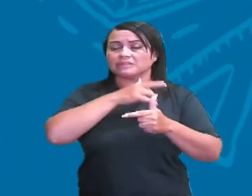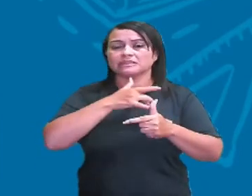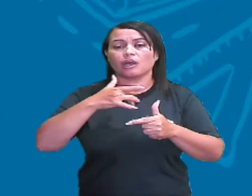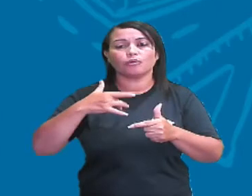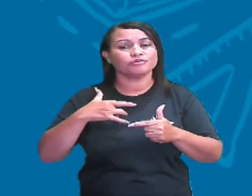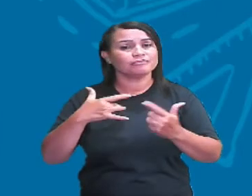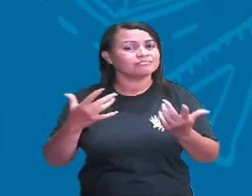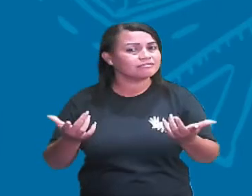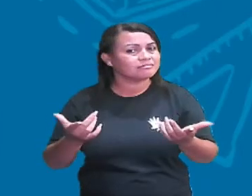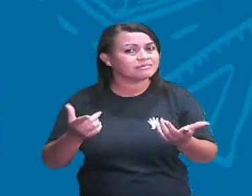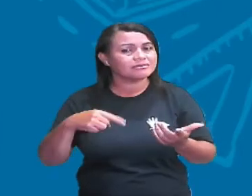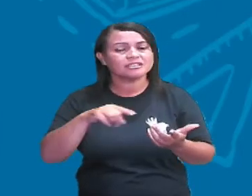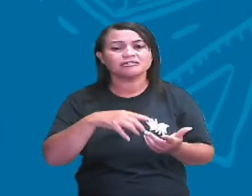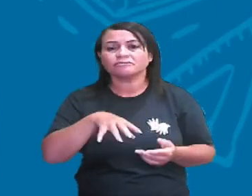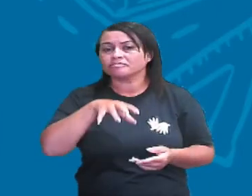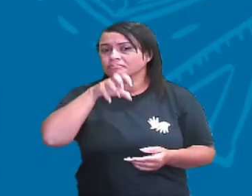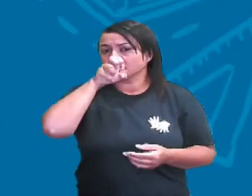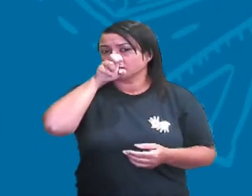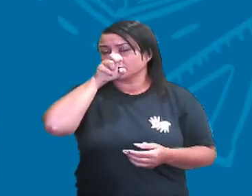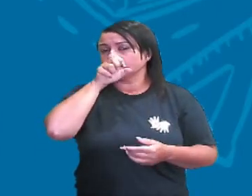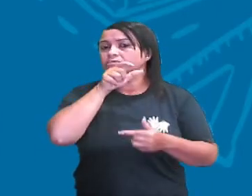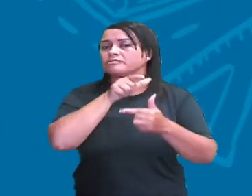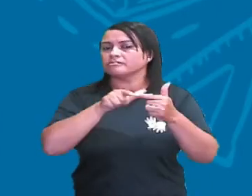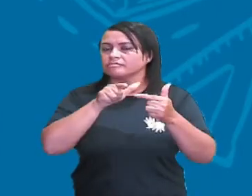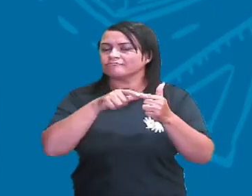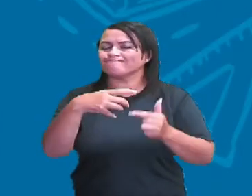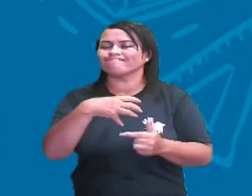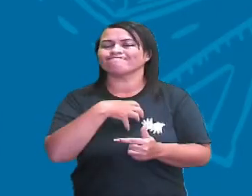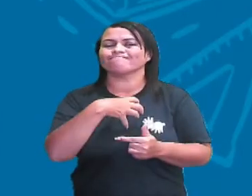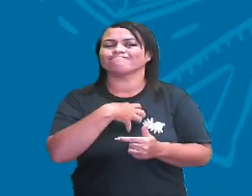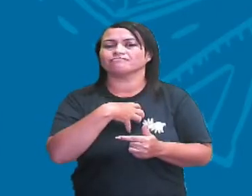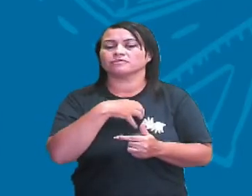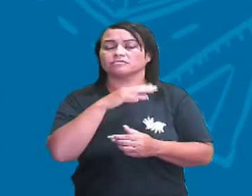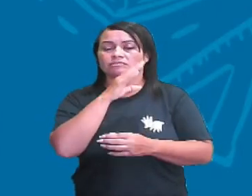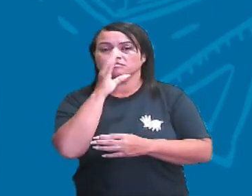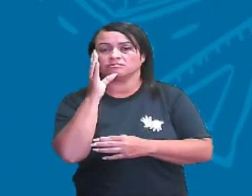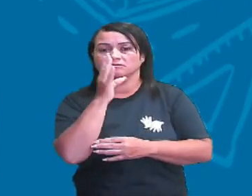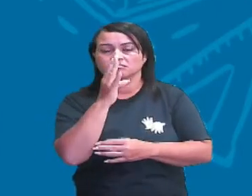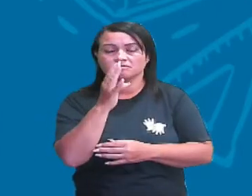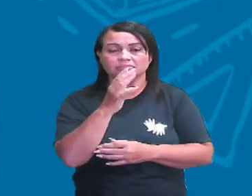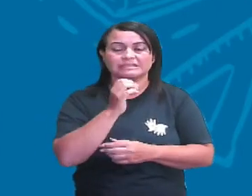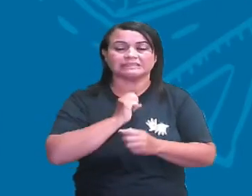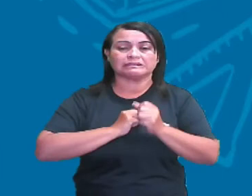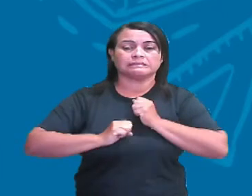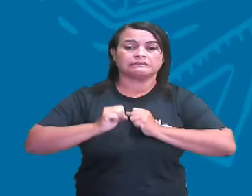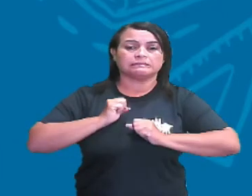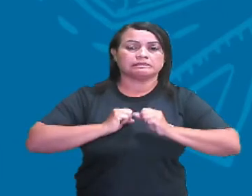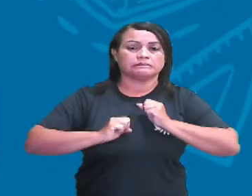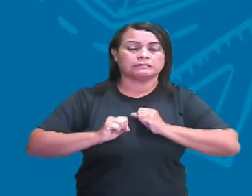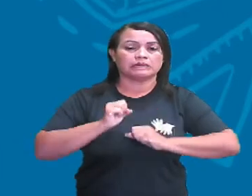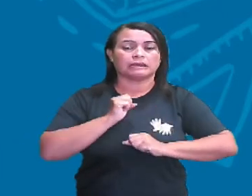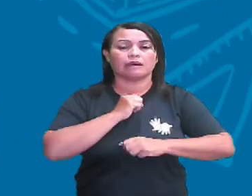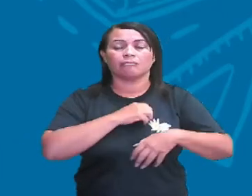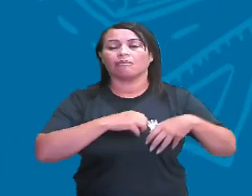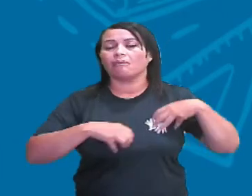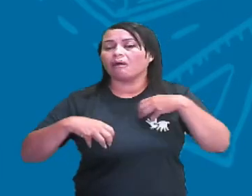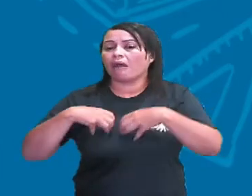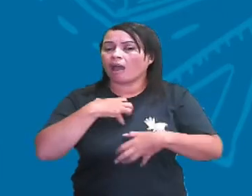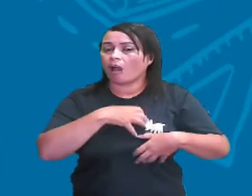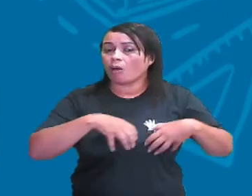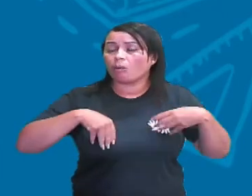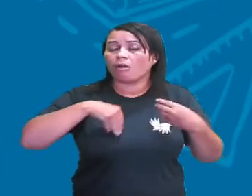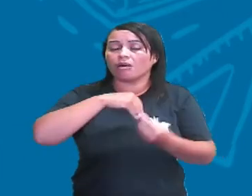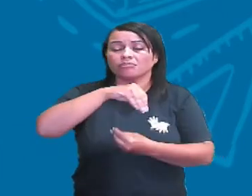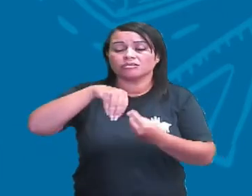gases que você, às vezes, nem sente o cheiro deles, mas que você passa mal por isso. Misturas, por exemplo, que você pode fazer no dia a dia,